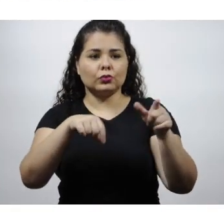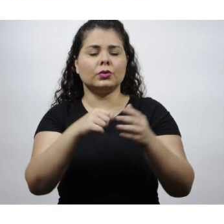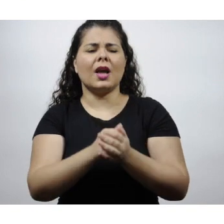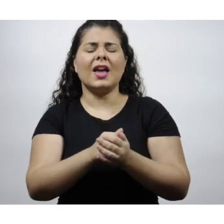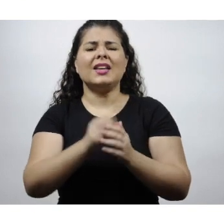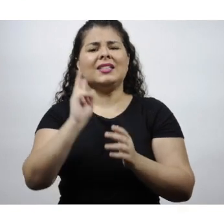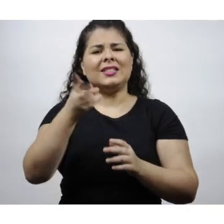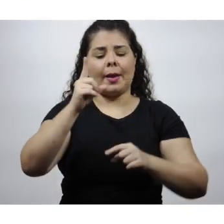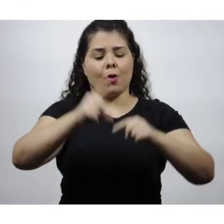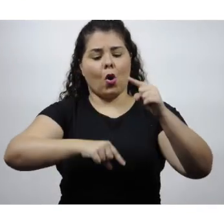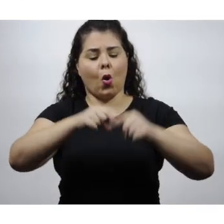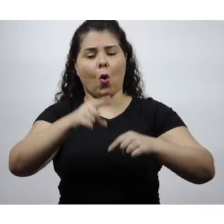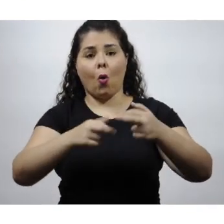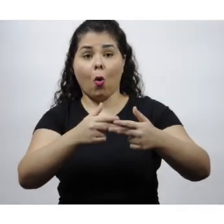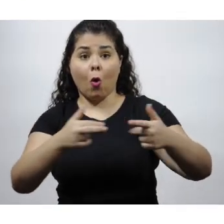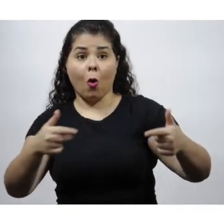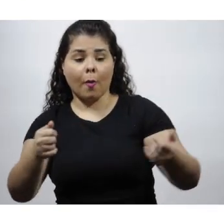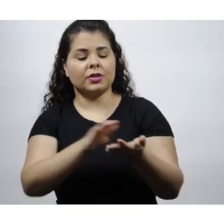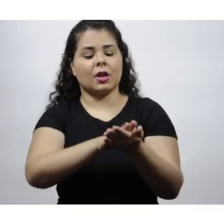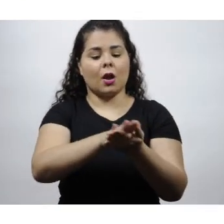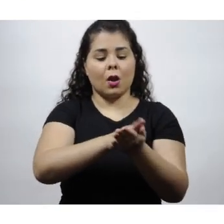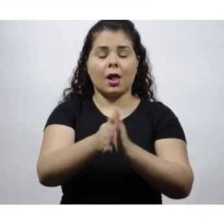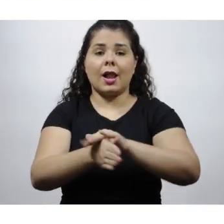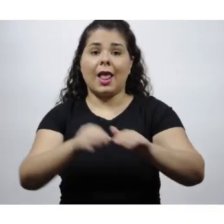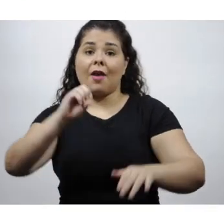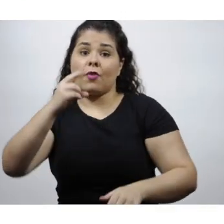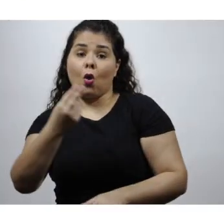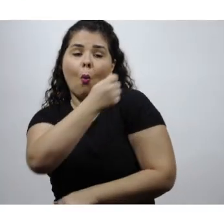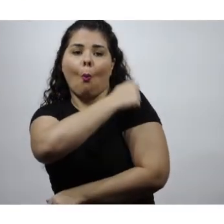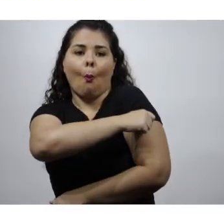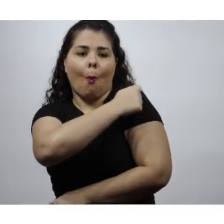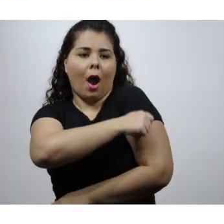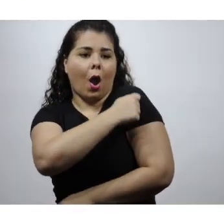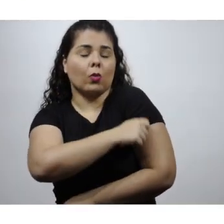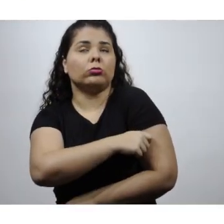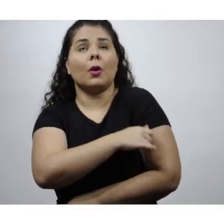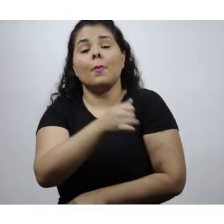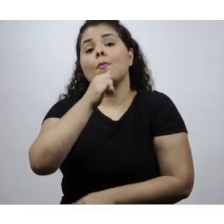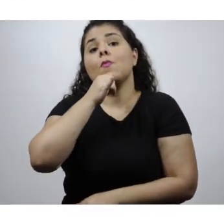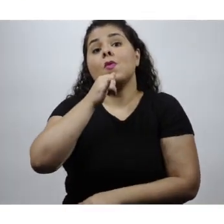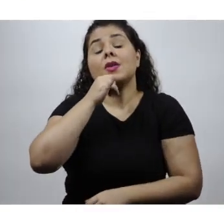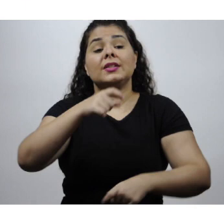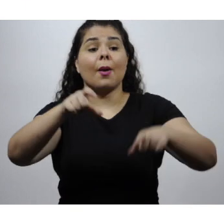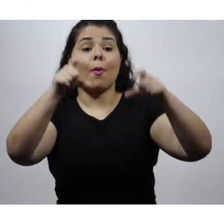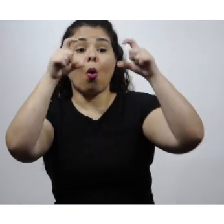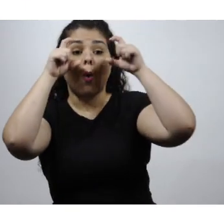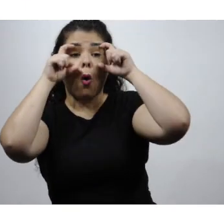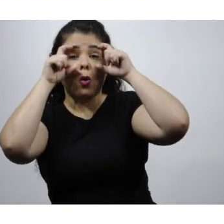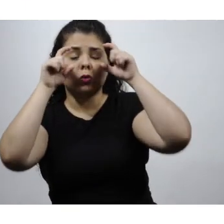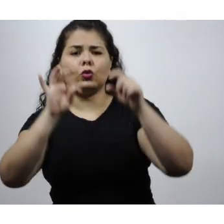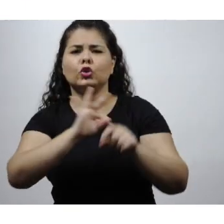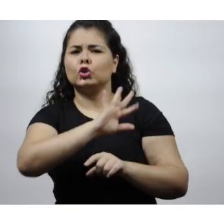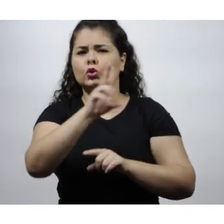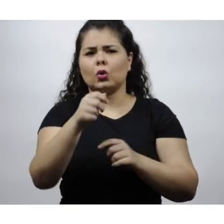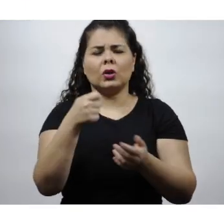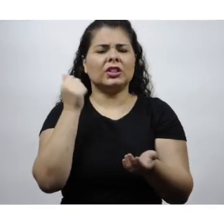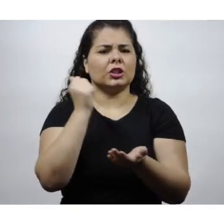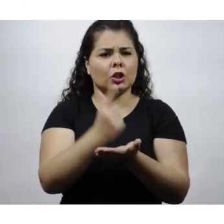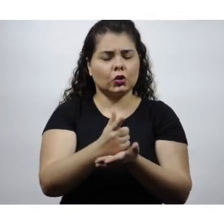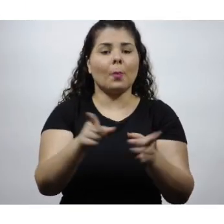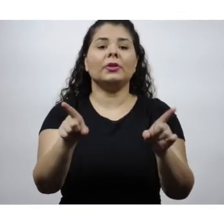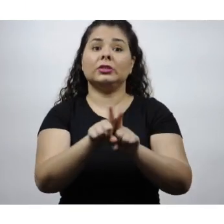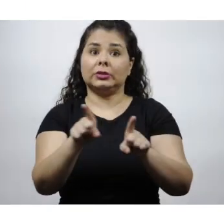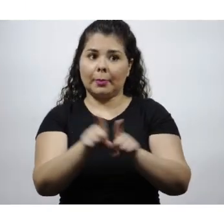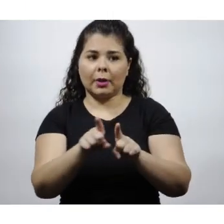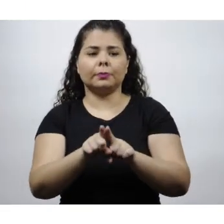pegar, lave com água e sabão, água e detergente ou limpe com álcool gel todos os acessórios que você usou na rua. Por exemplo, os óculos. Lave todas as compras do mesmo